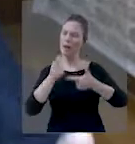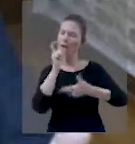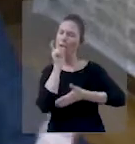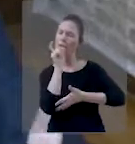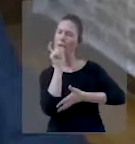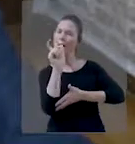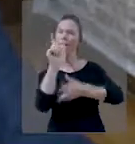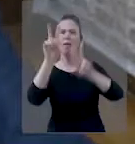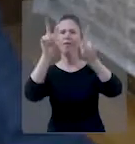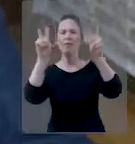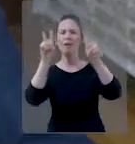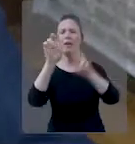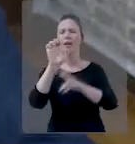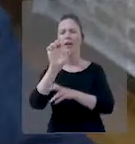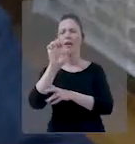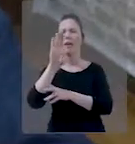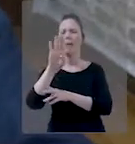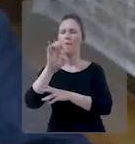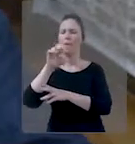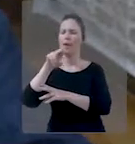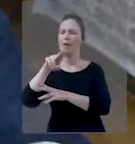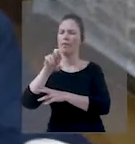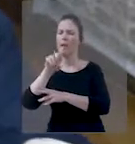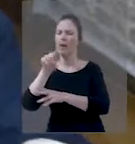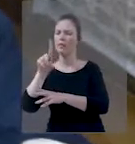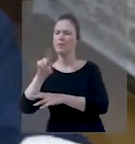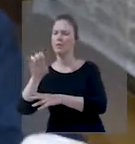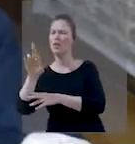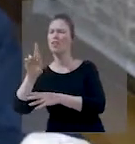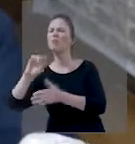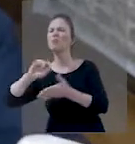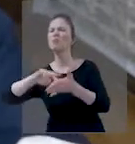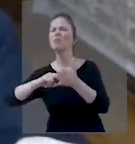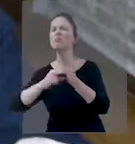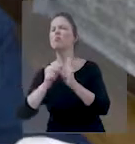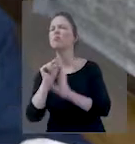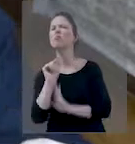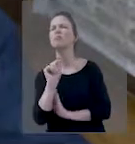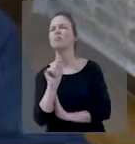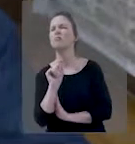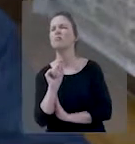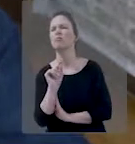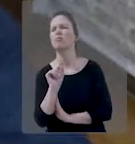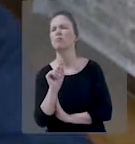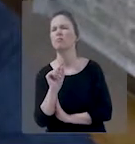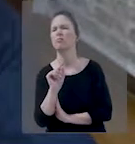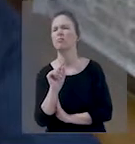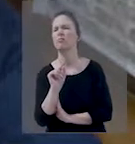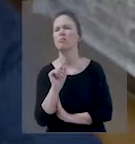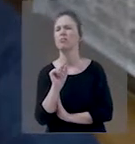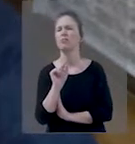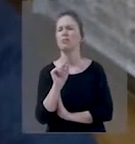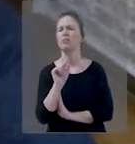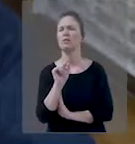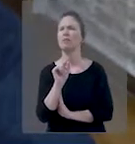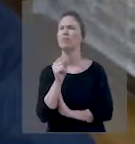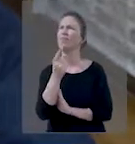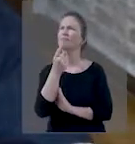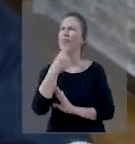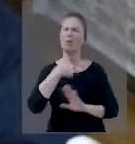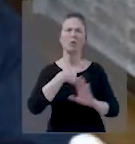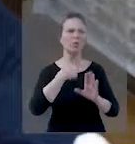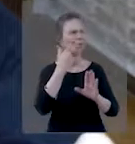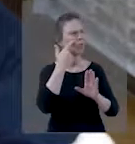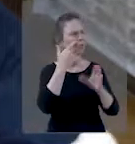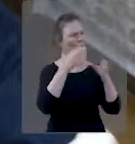palavra Ebenezer. Ebenezer, Ebenezer. Tem uma música, né? É? Tem. Ah, não sabia. Não, o grupo de